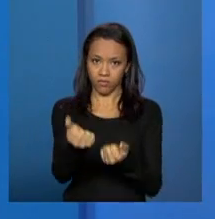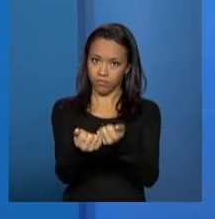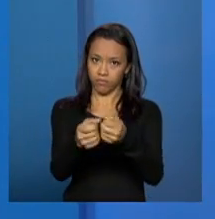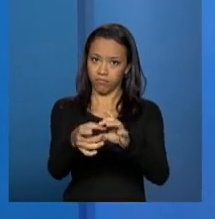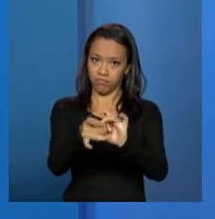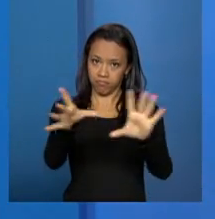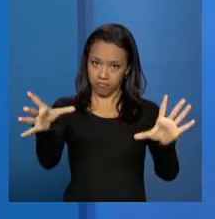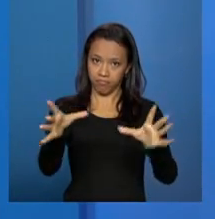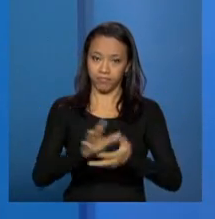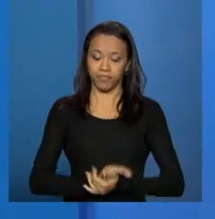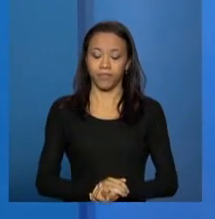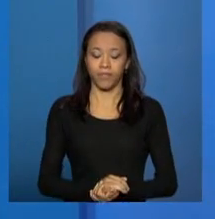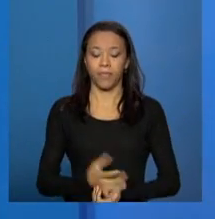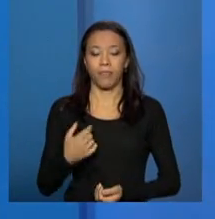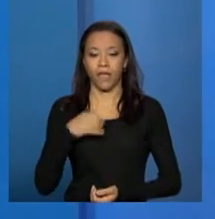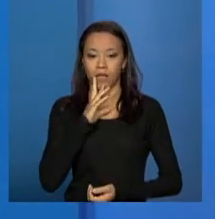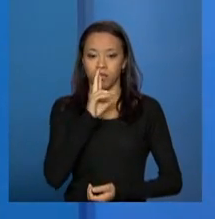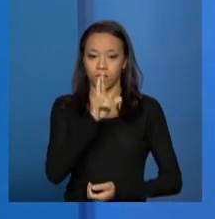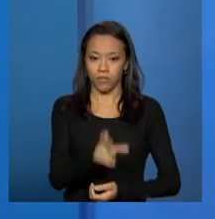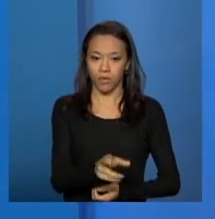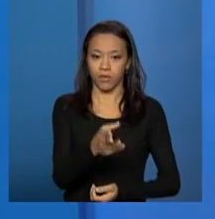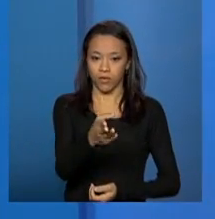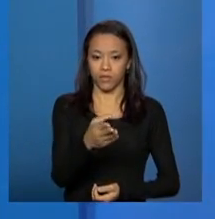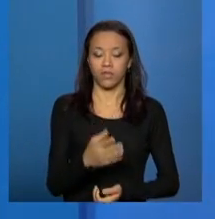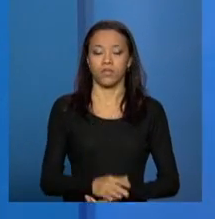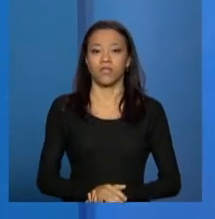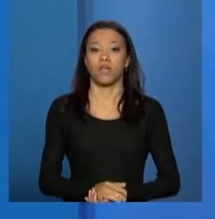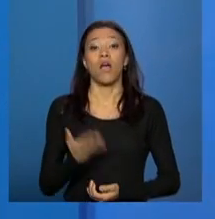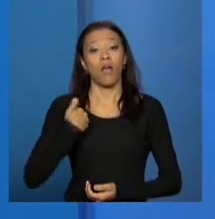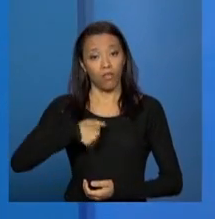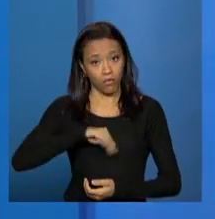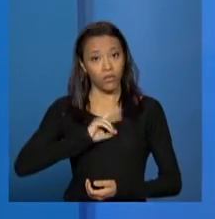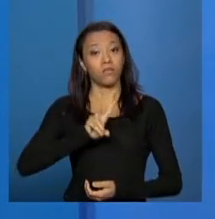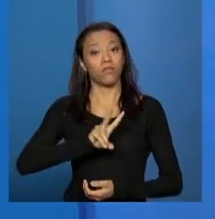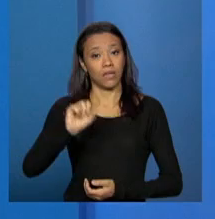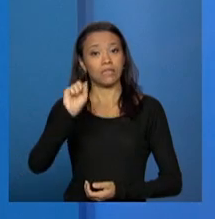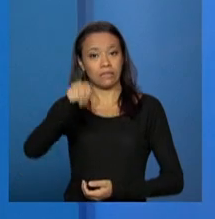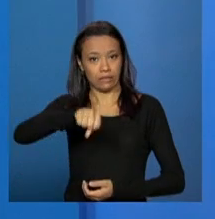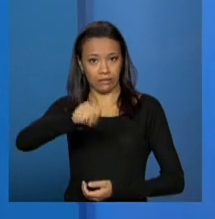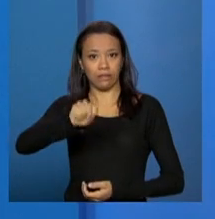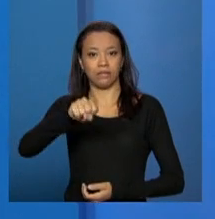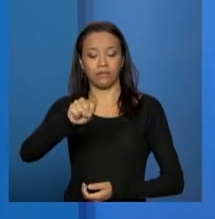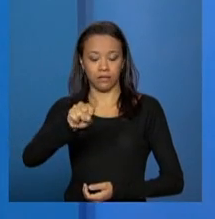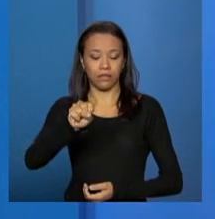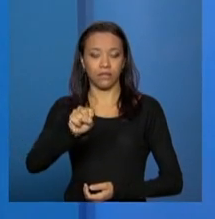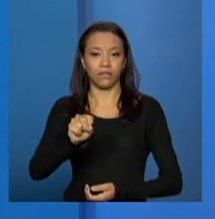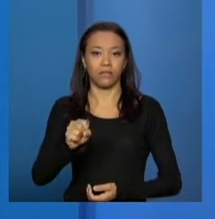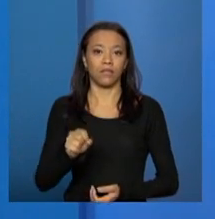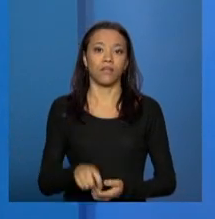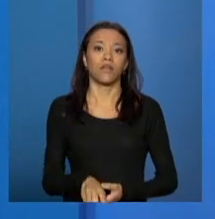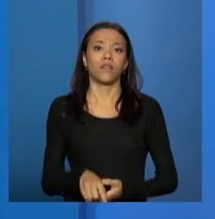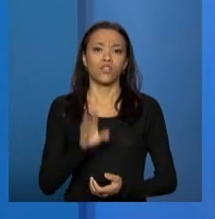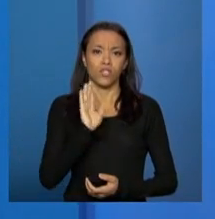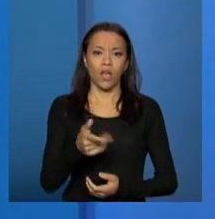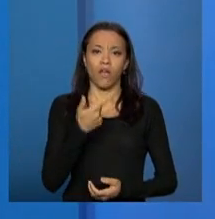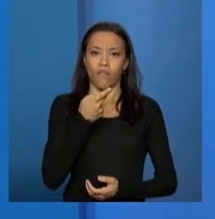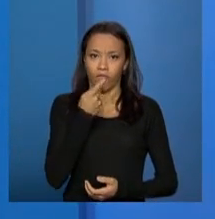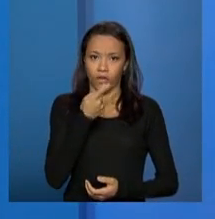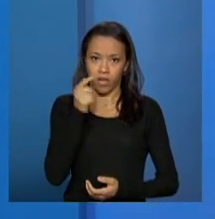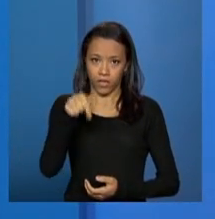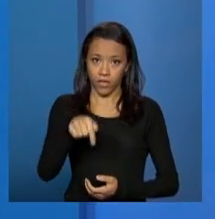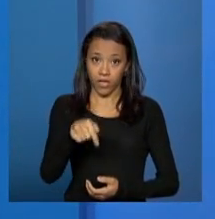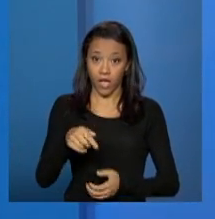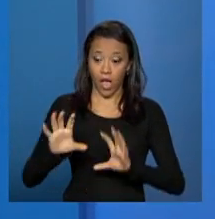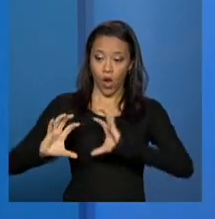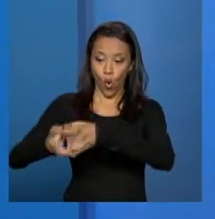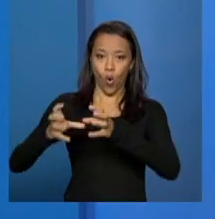Eloísa, isso. Eloísa, nós vamos disponibilizar sim. Como eu disse aqui no bloco anterior, a Comissão Organizadora